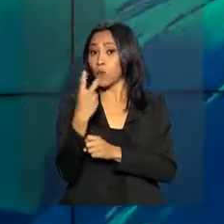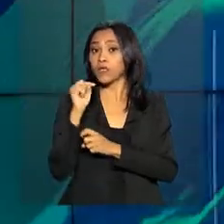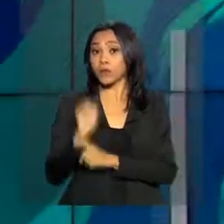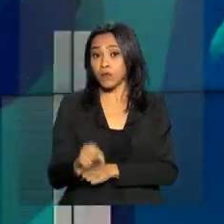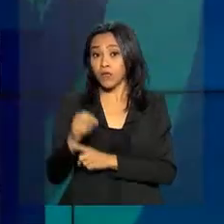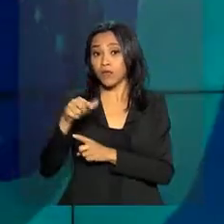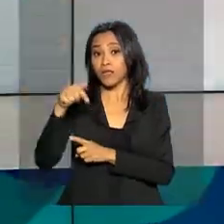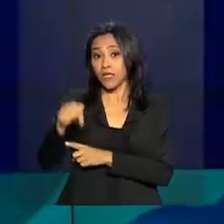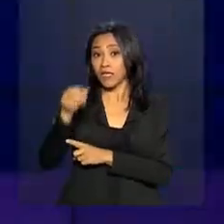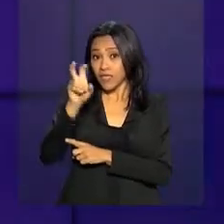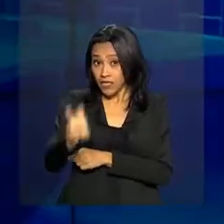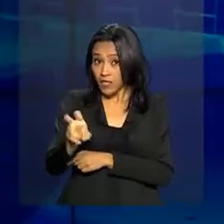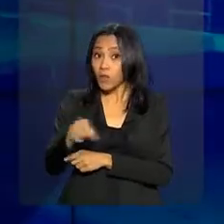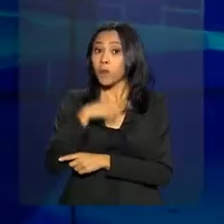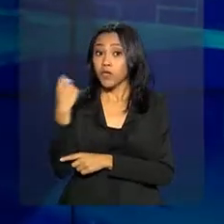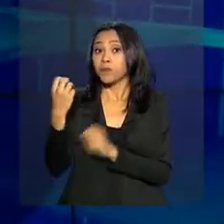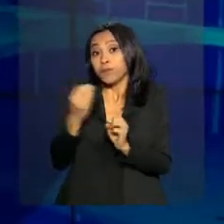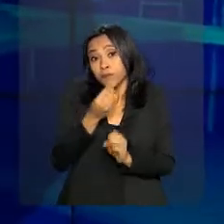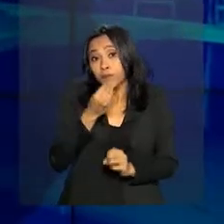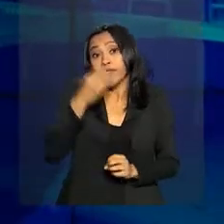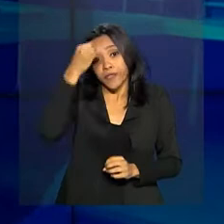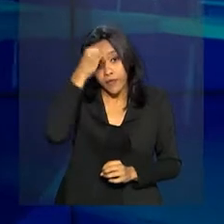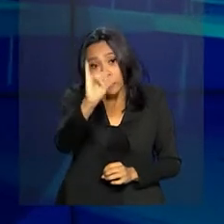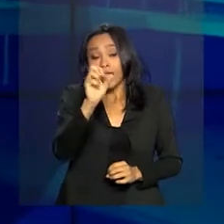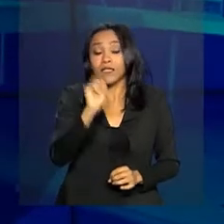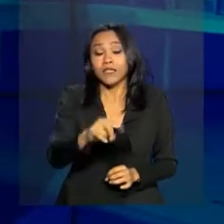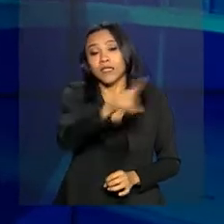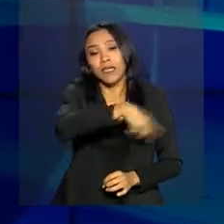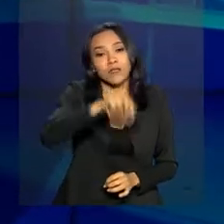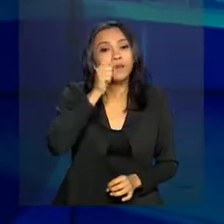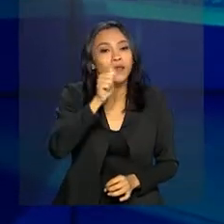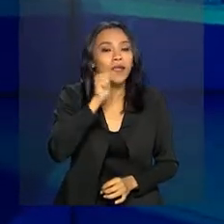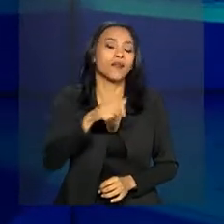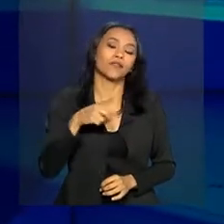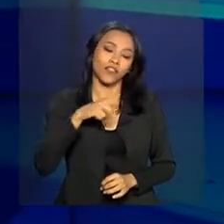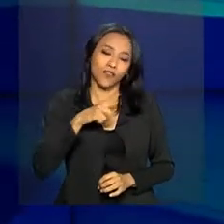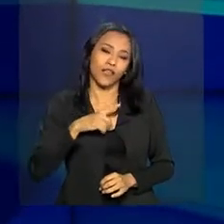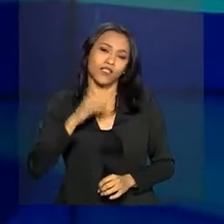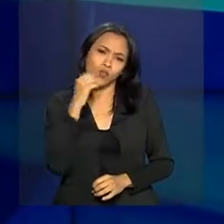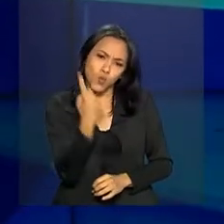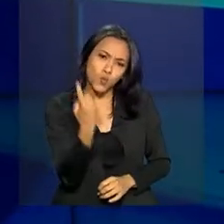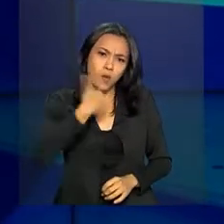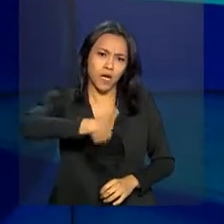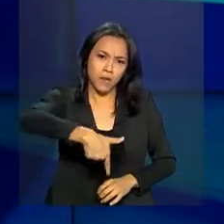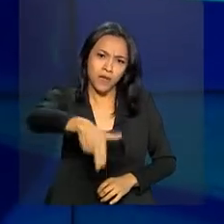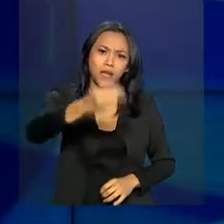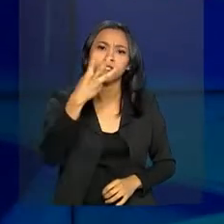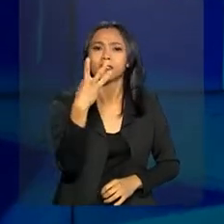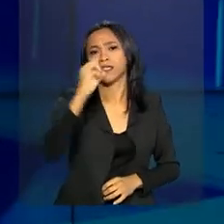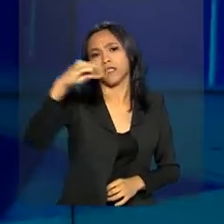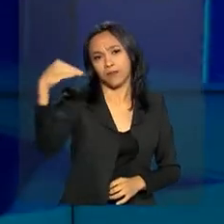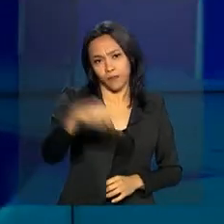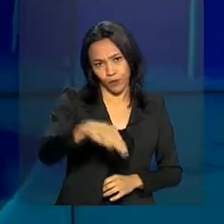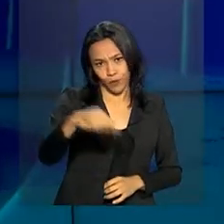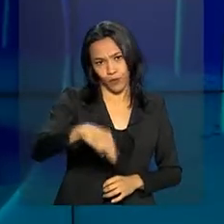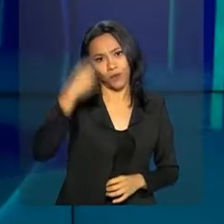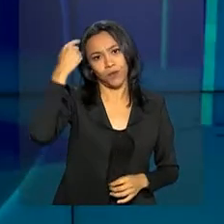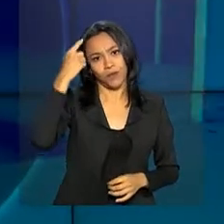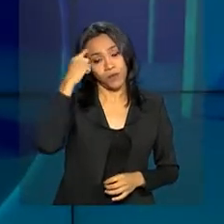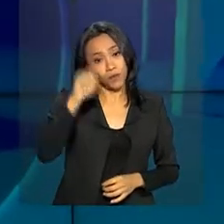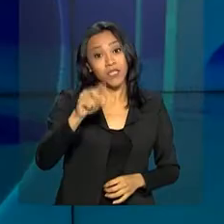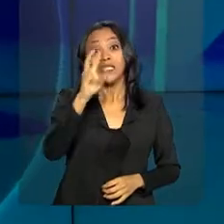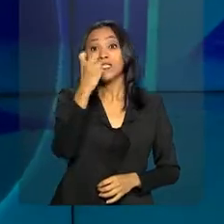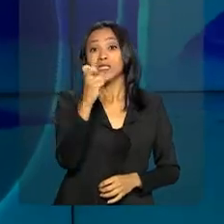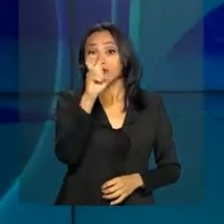mortes poderiam ter sido evitadas se as pacientes realizassem ao menos uma caminhada de 30 minutos por dia, cinco